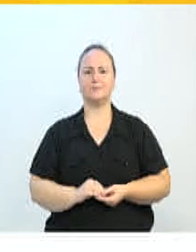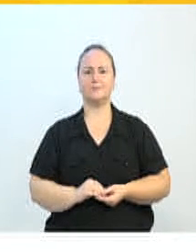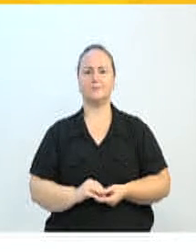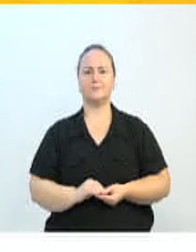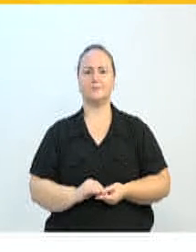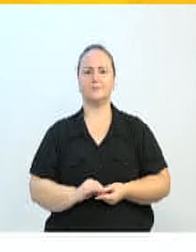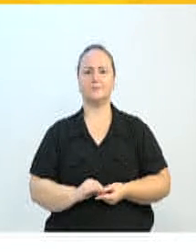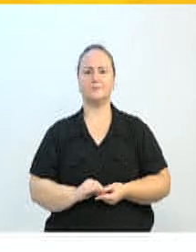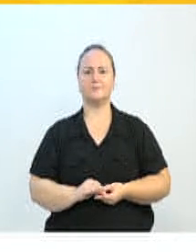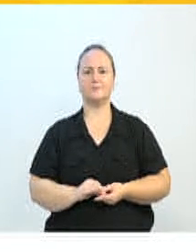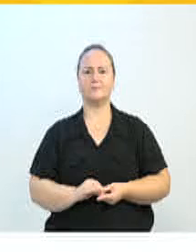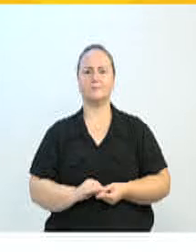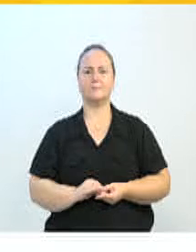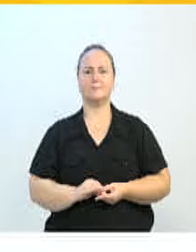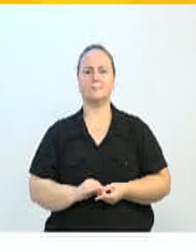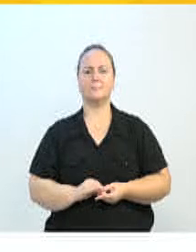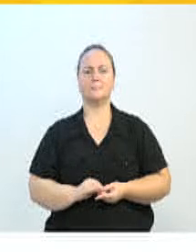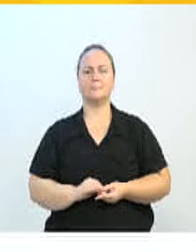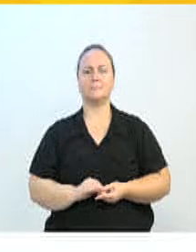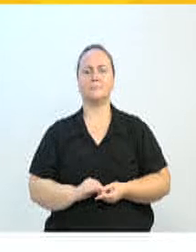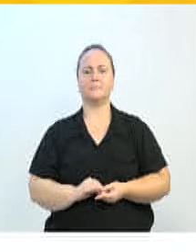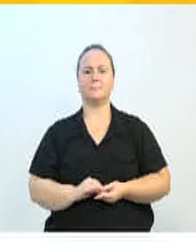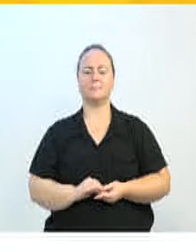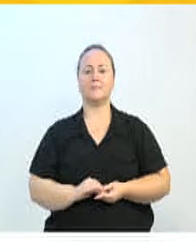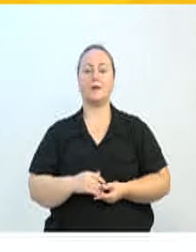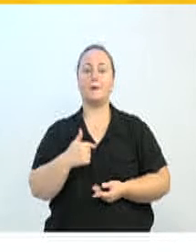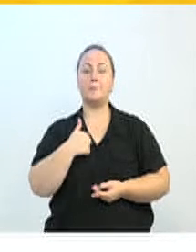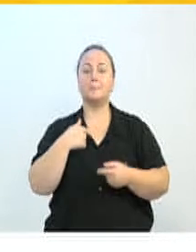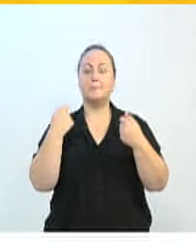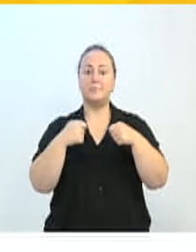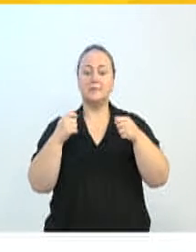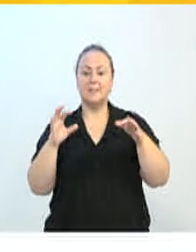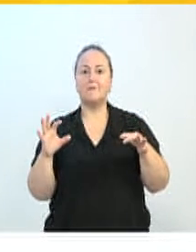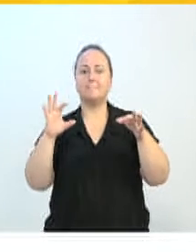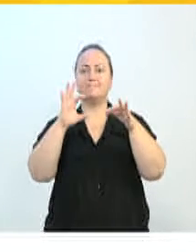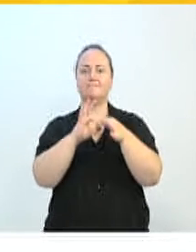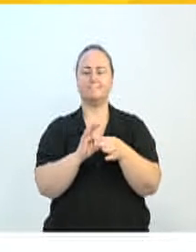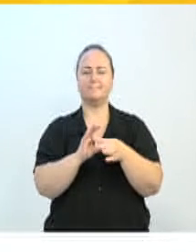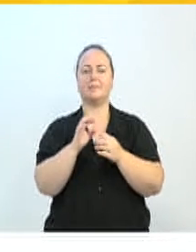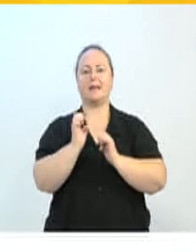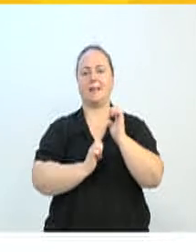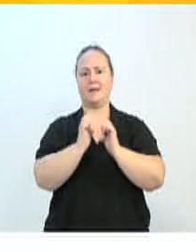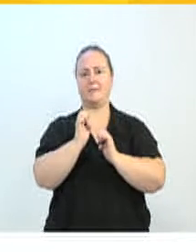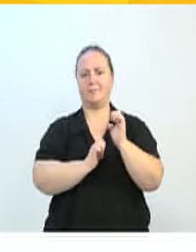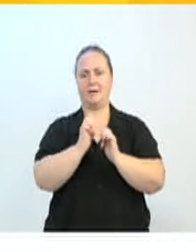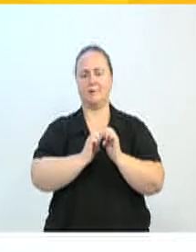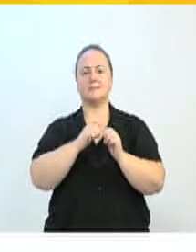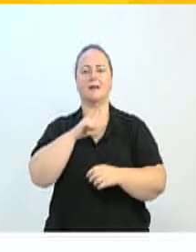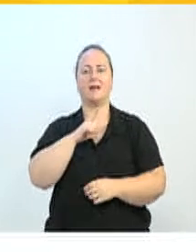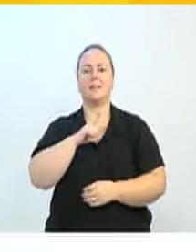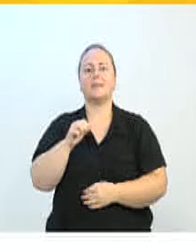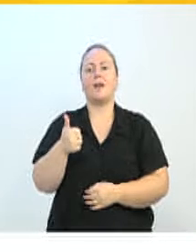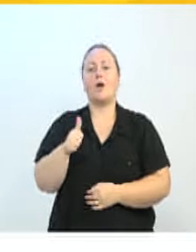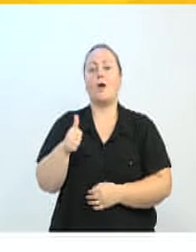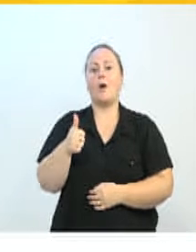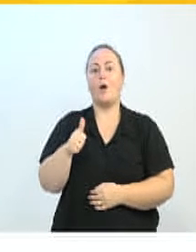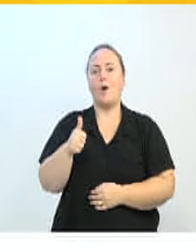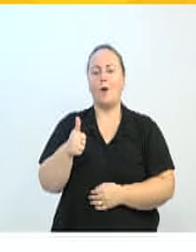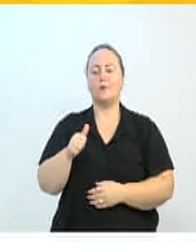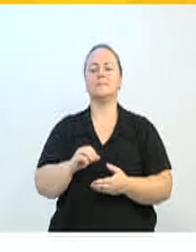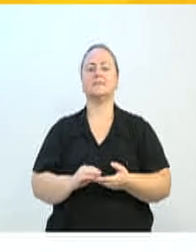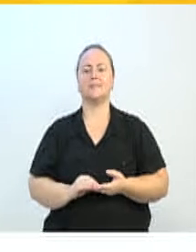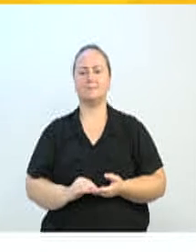Eu gostaria de colocar aqui as nossas empresas parceiras, que elas são 11, Gráfica ZF, Gráfica Weber,